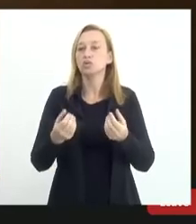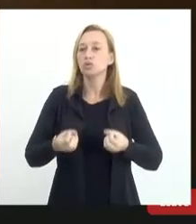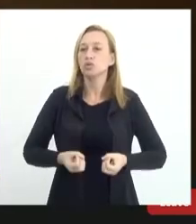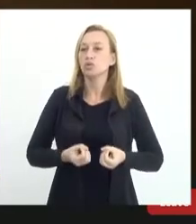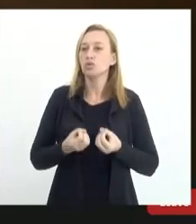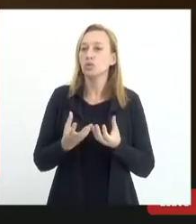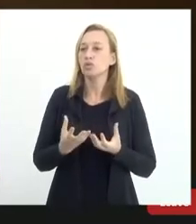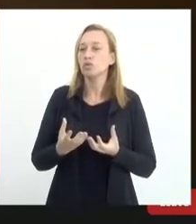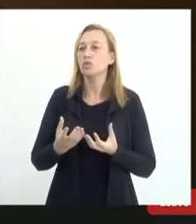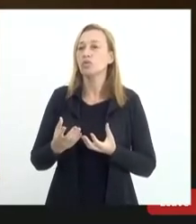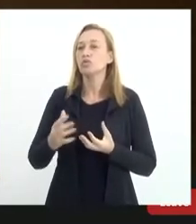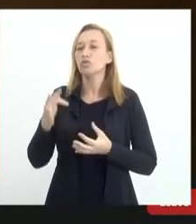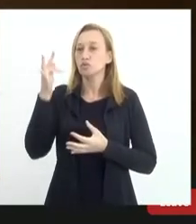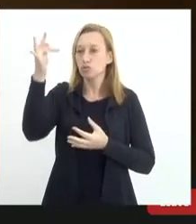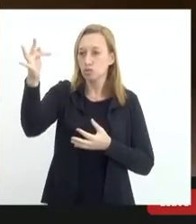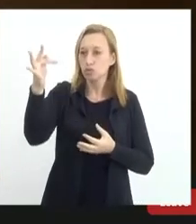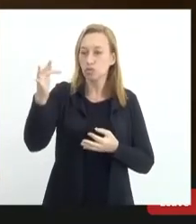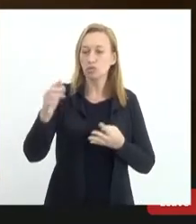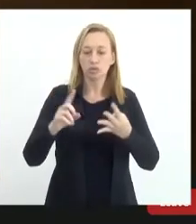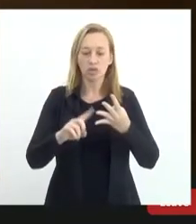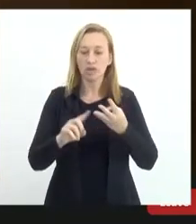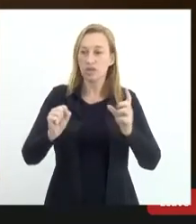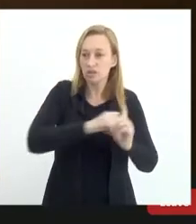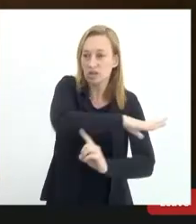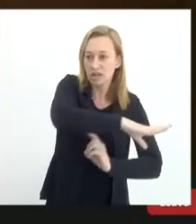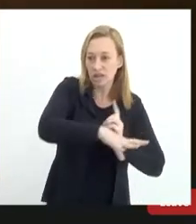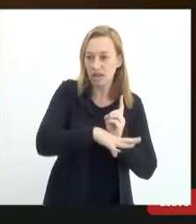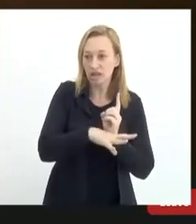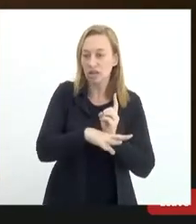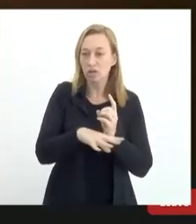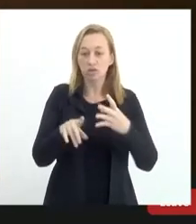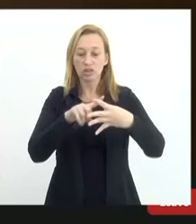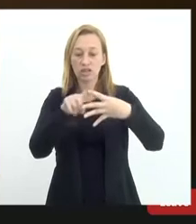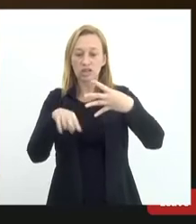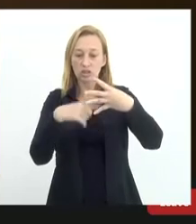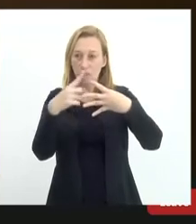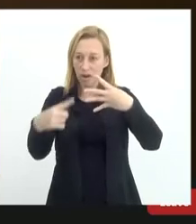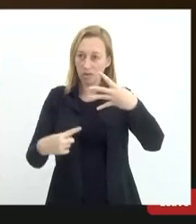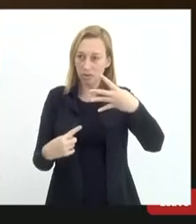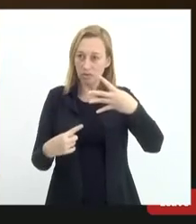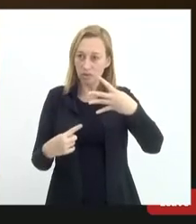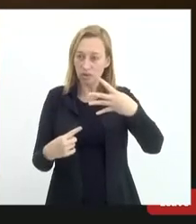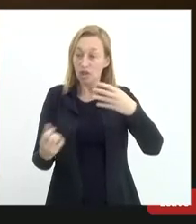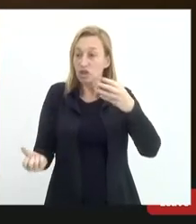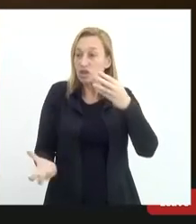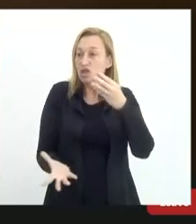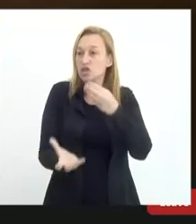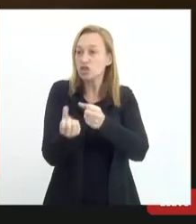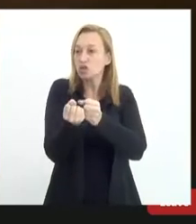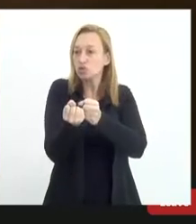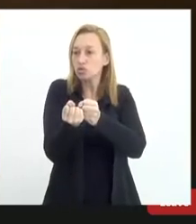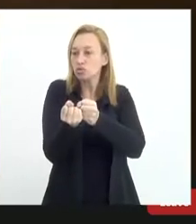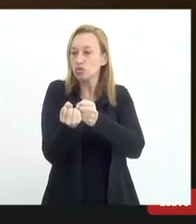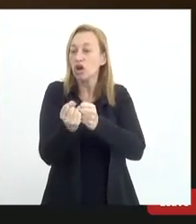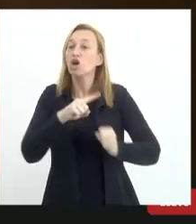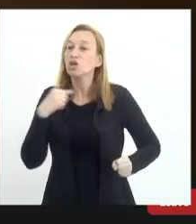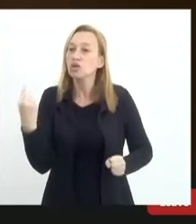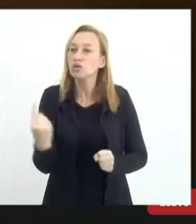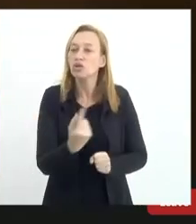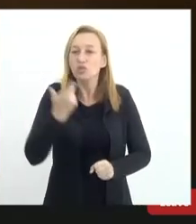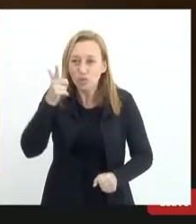civil. quando essas quatro pilastras se juntam, a gente